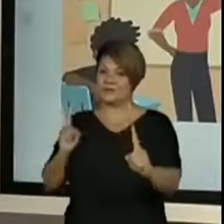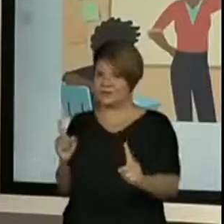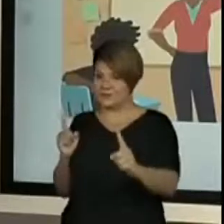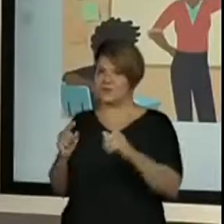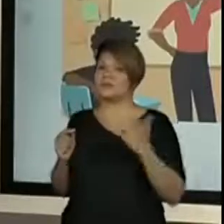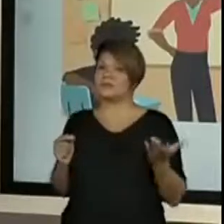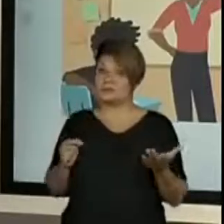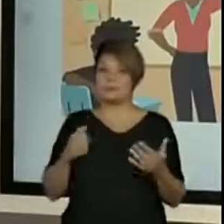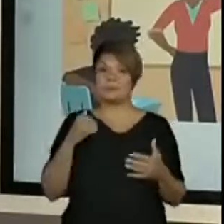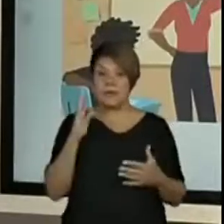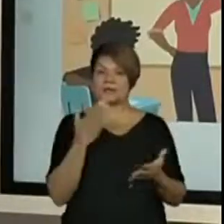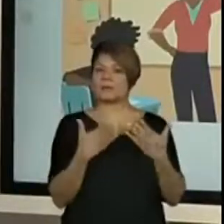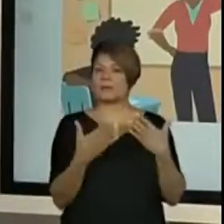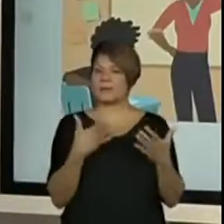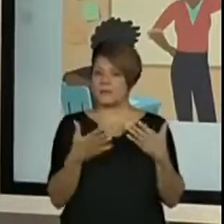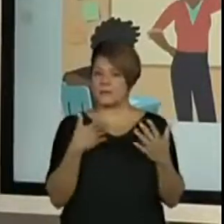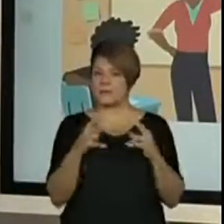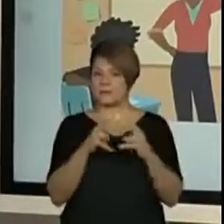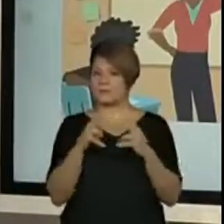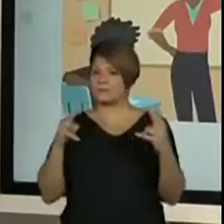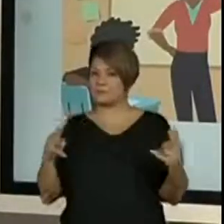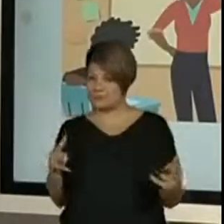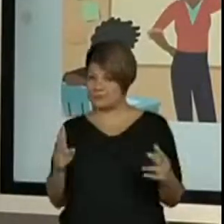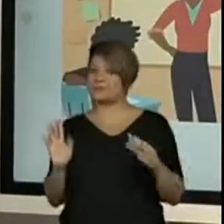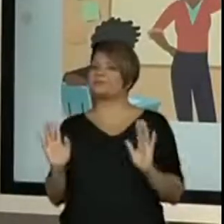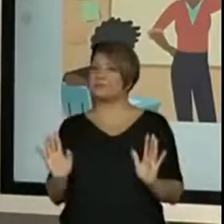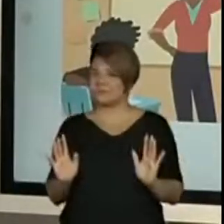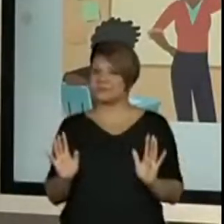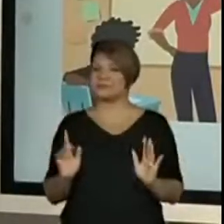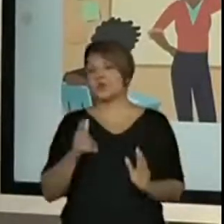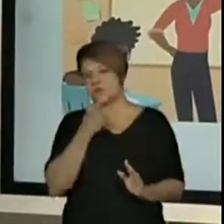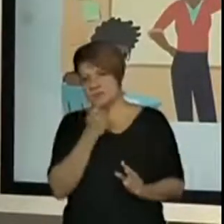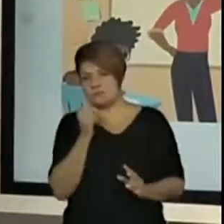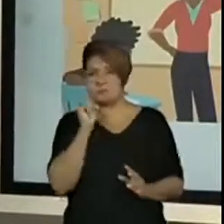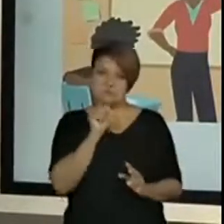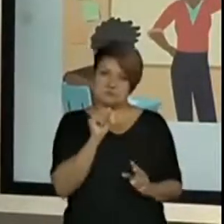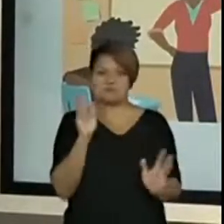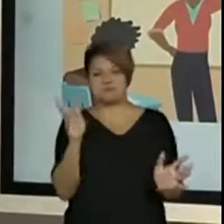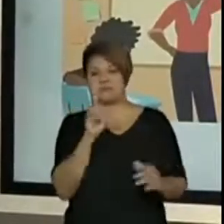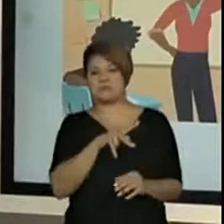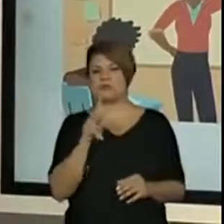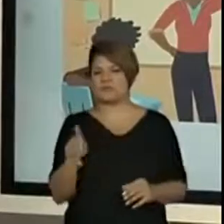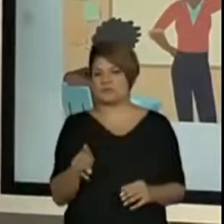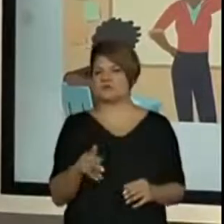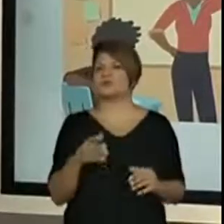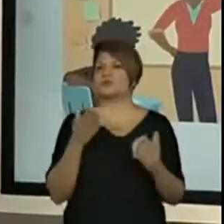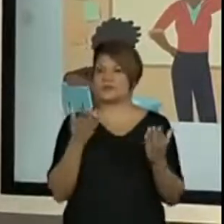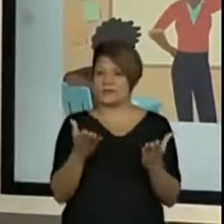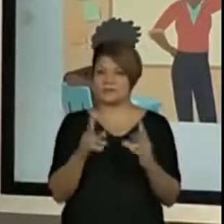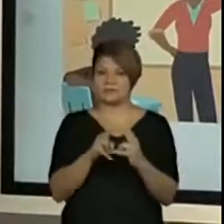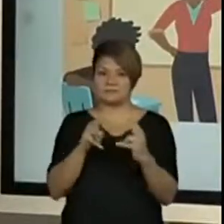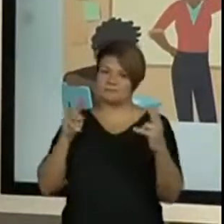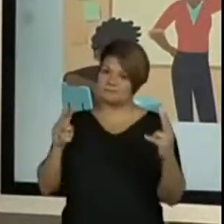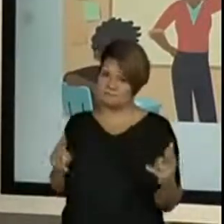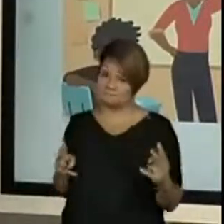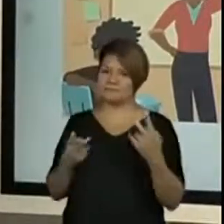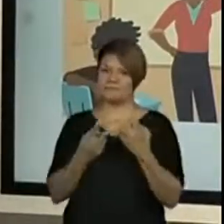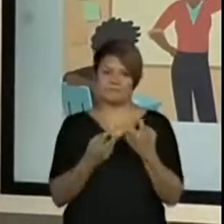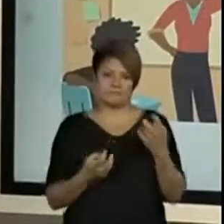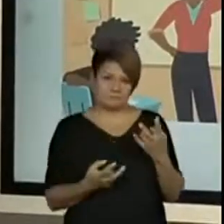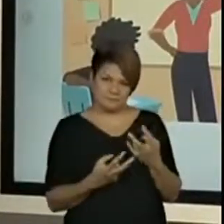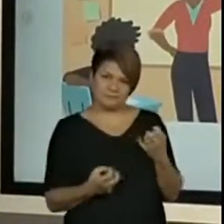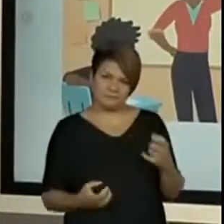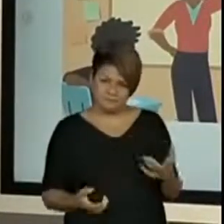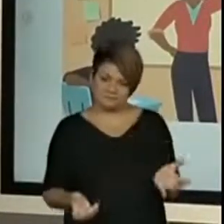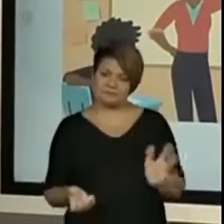mais conversaram. Foi com a sua professora ou com o seu professor, aí, pelos aplicativos